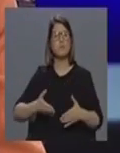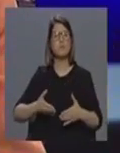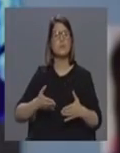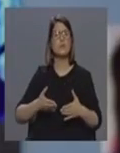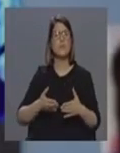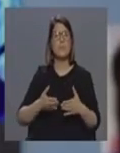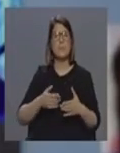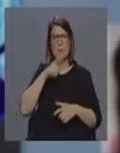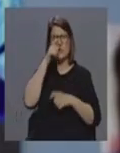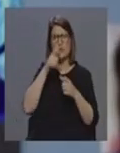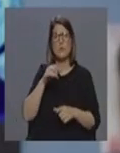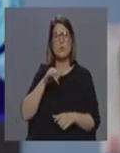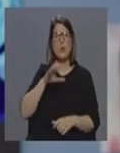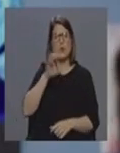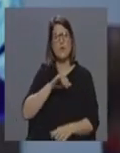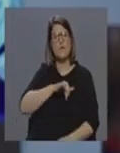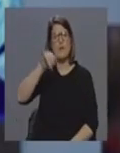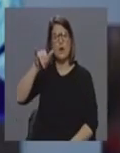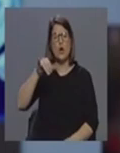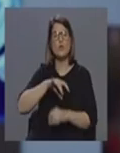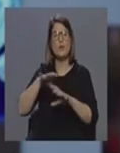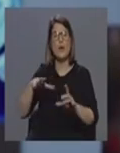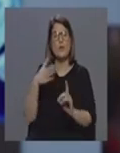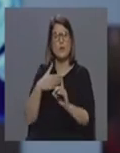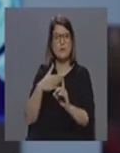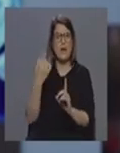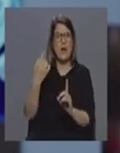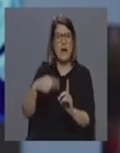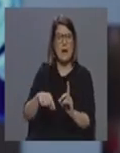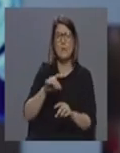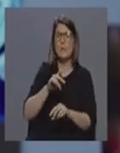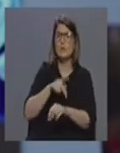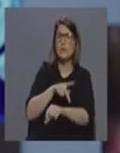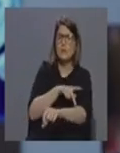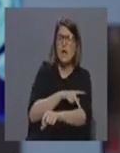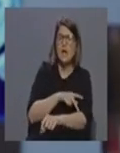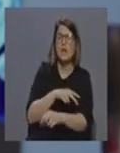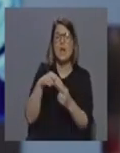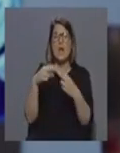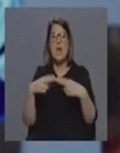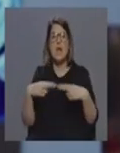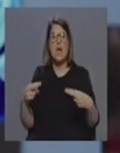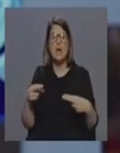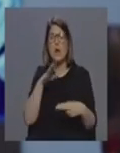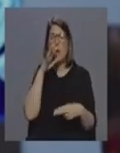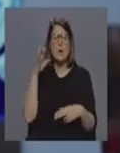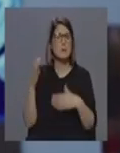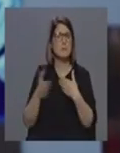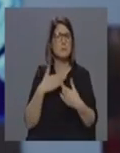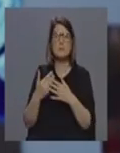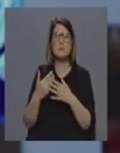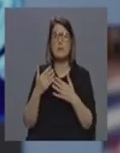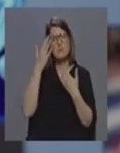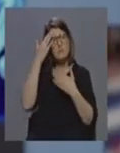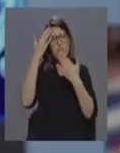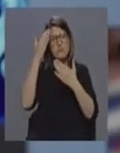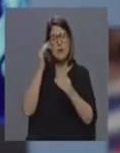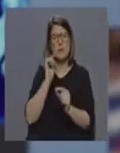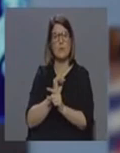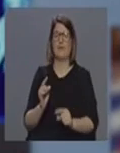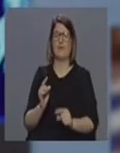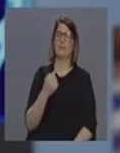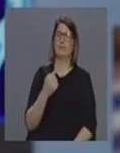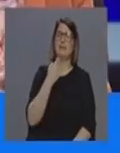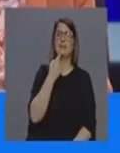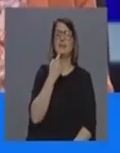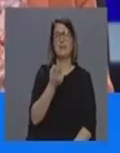doentes para o continente temos um hospital de referência na região independentemente se é em Ponta Elegada se é em Angra ou se é na Horta e temos que louvar isso porque agora dizermos